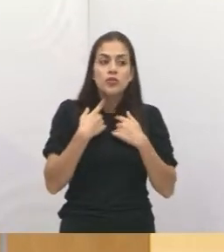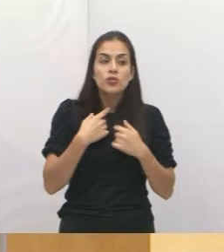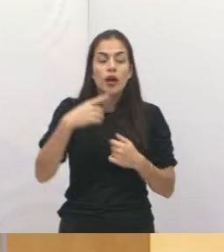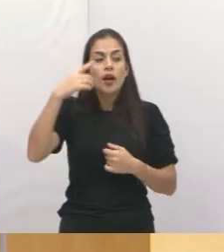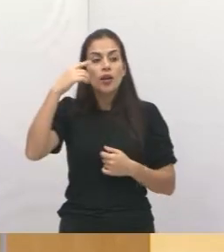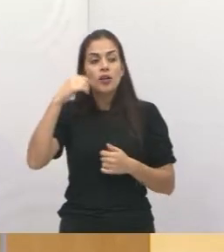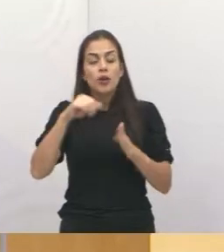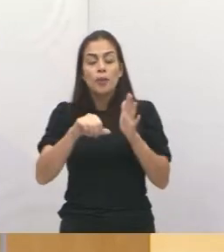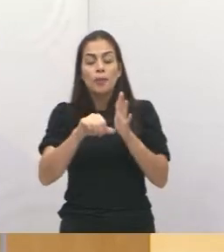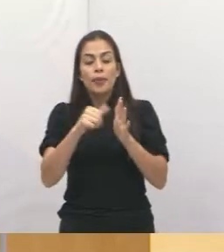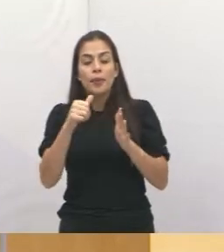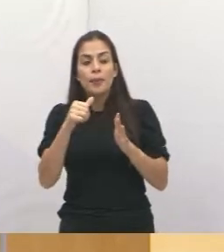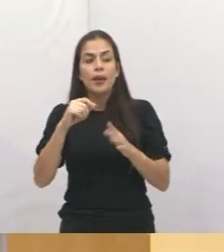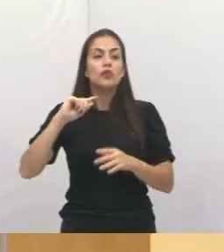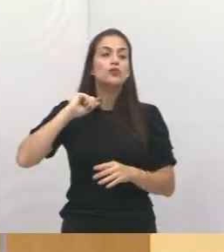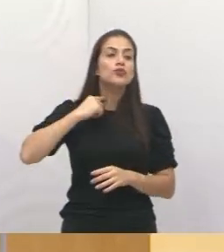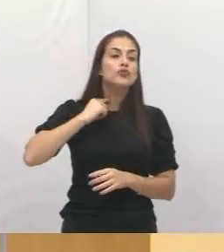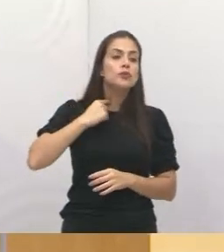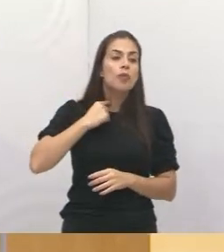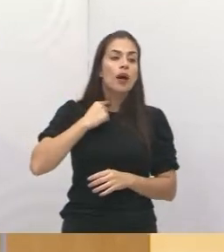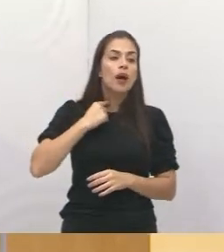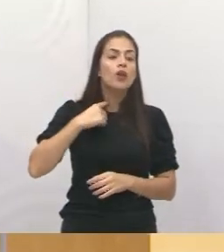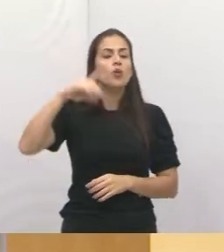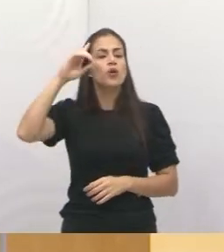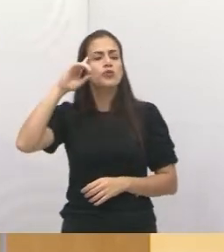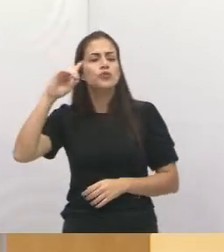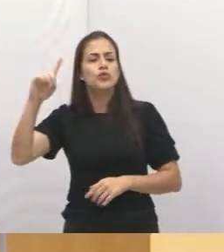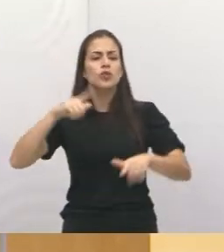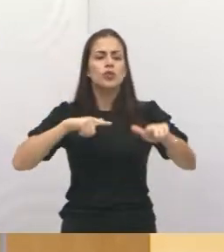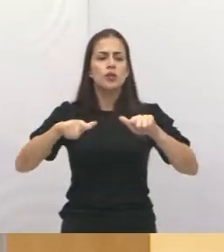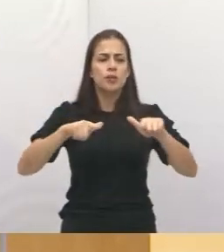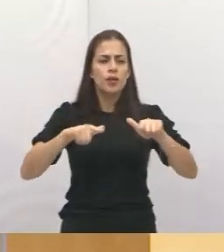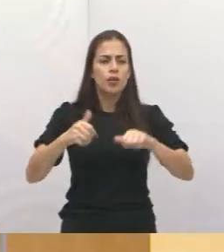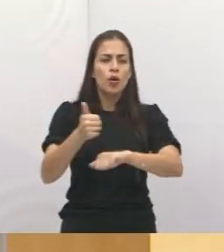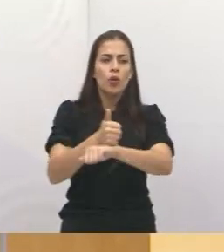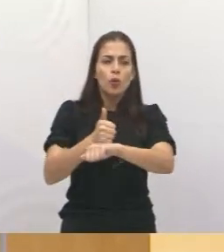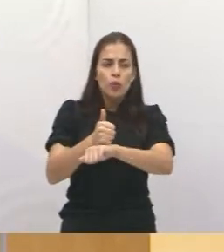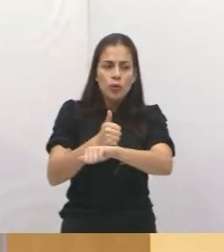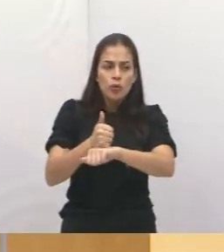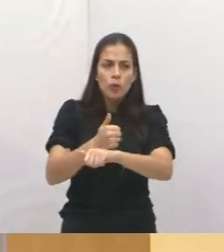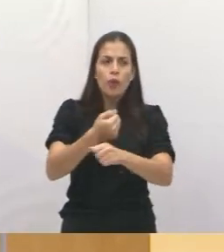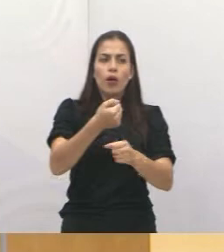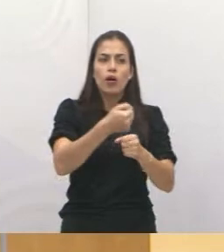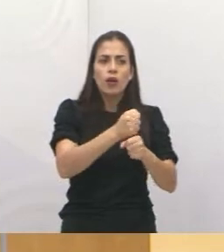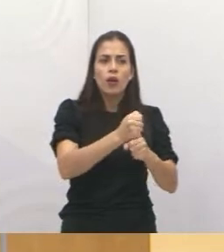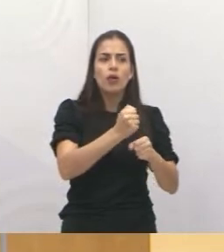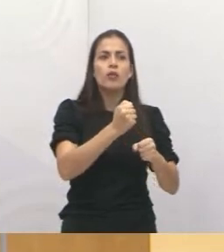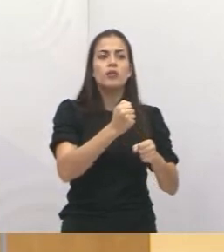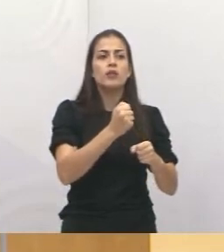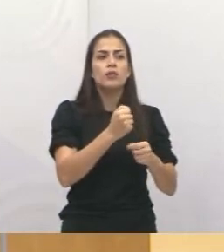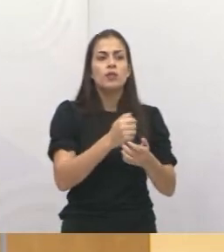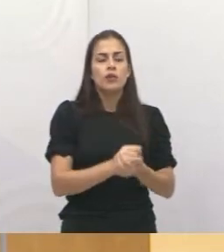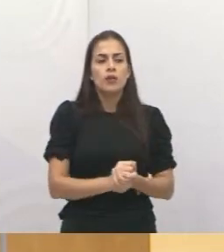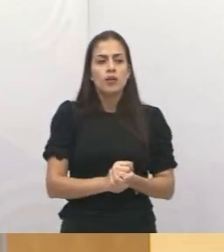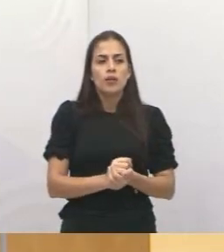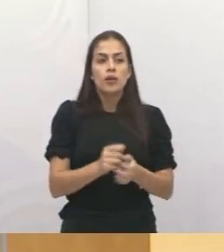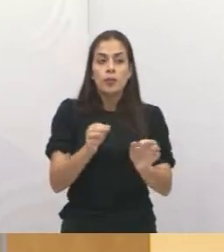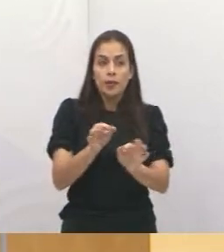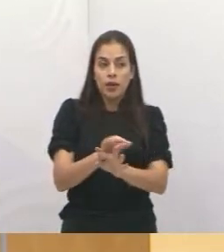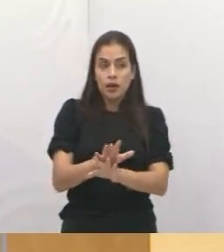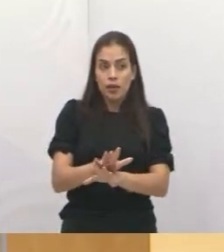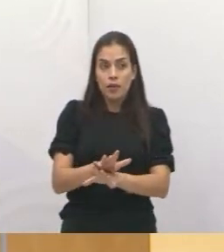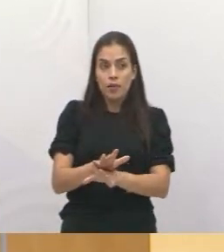trabalho, do trabalhador, ao profissional da Constituição Civil. Mais uma vez aqui para encerrar minha fala,